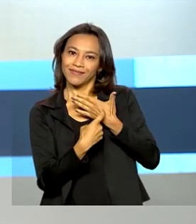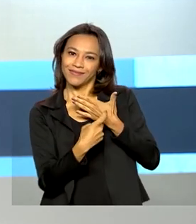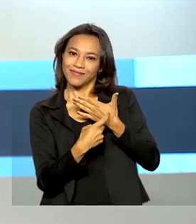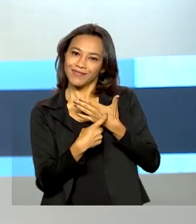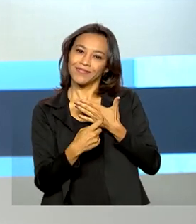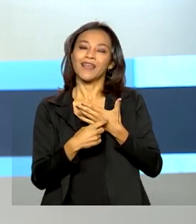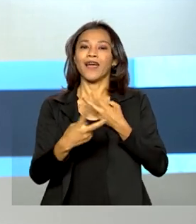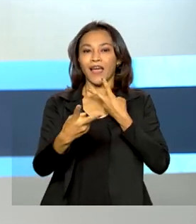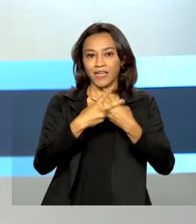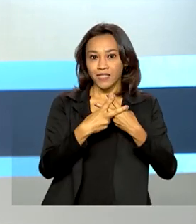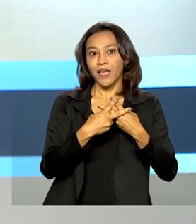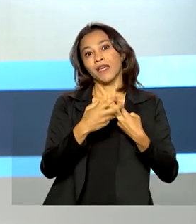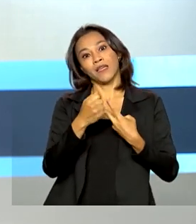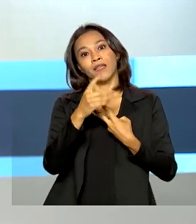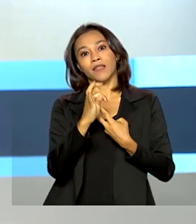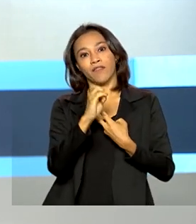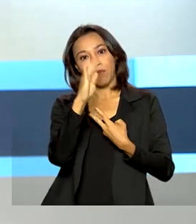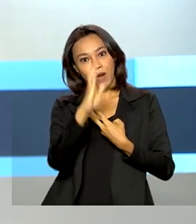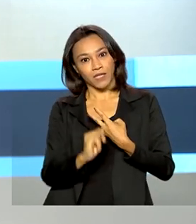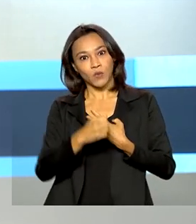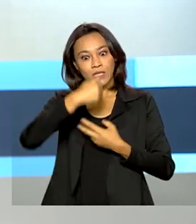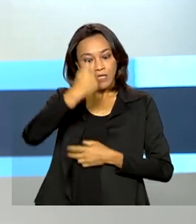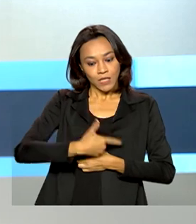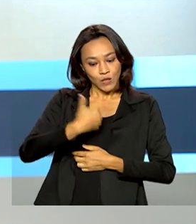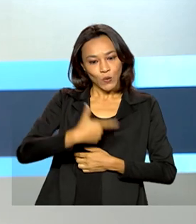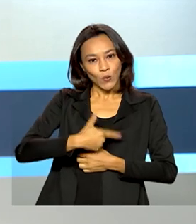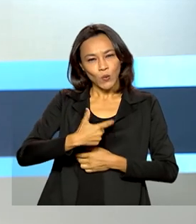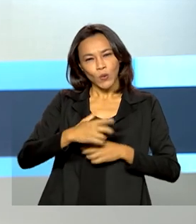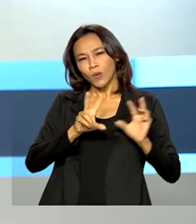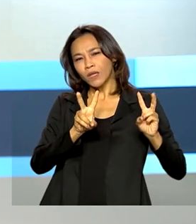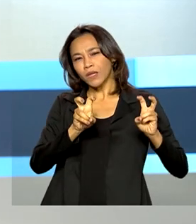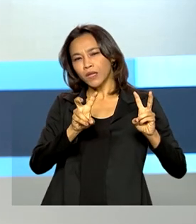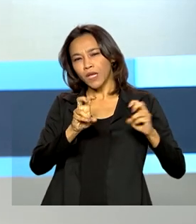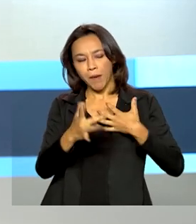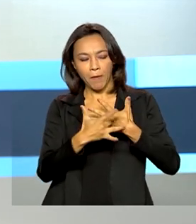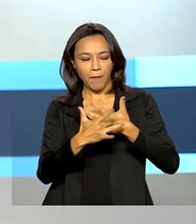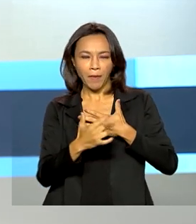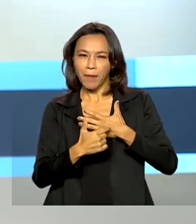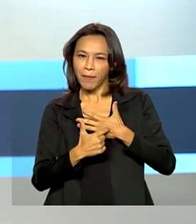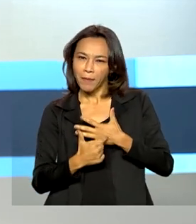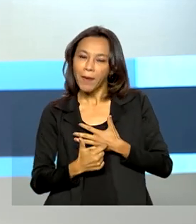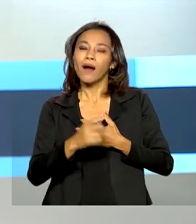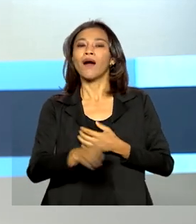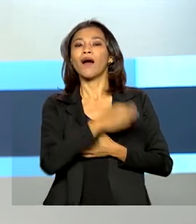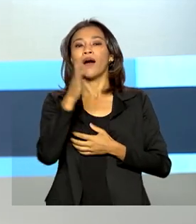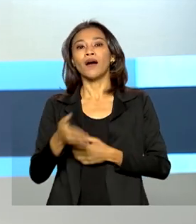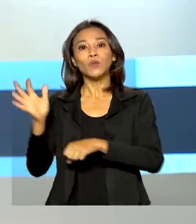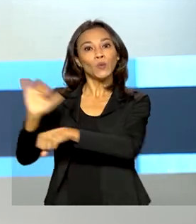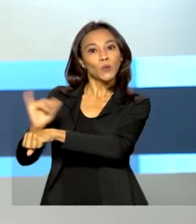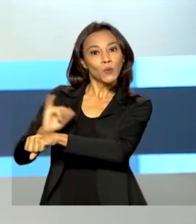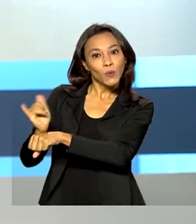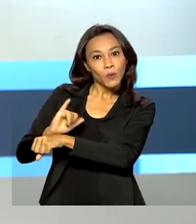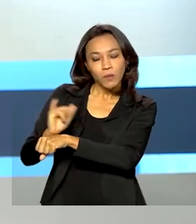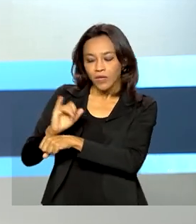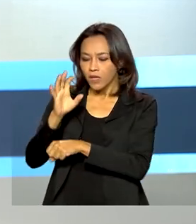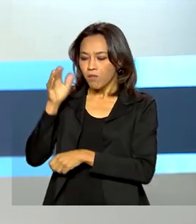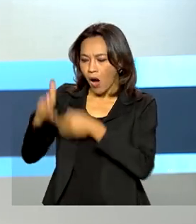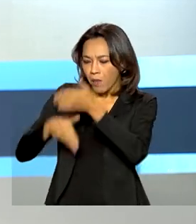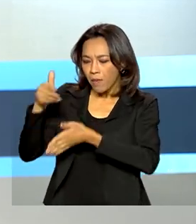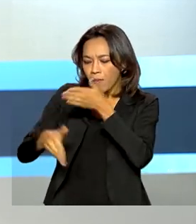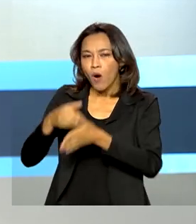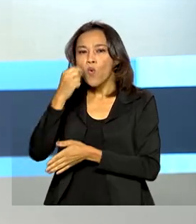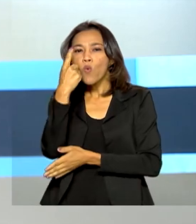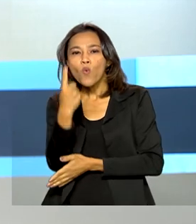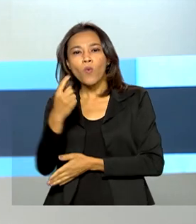TV Brasil no 7 chegou a ficar em segundo lugar entre os assuntos mais citados. No YouTube, os vídeos tiveram 1